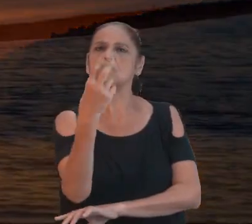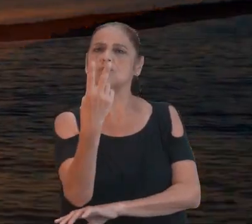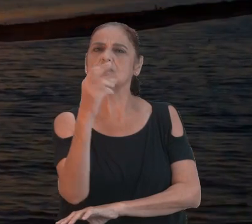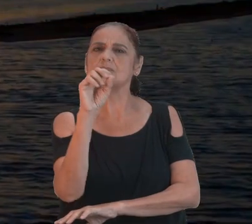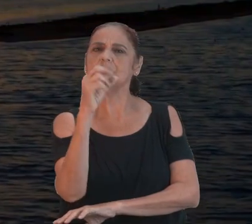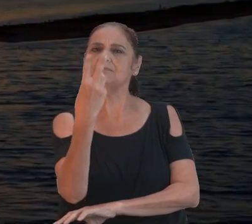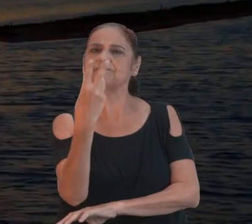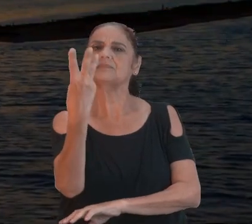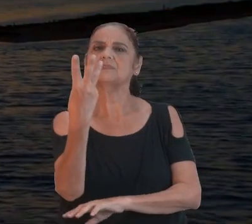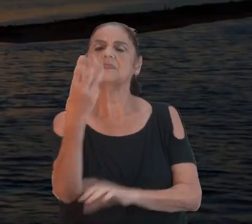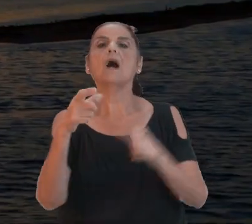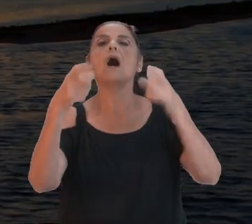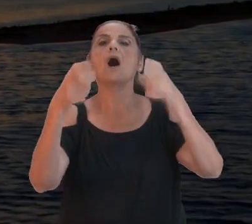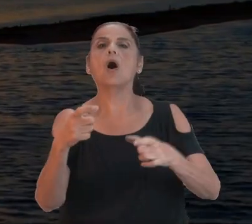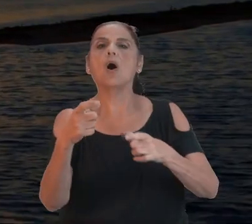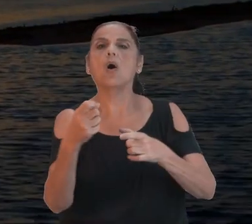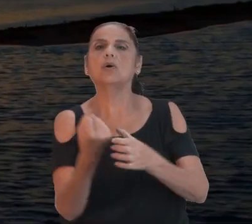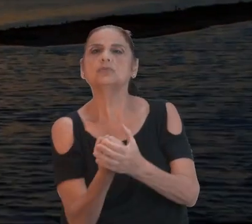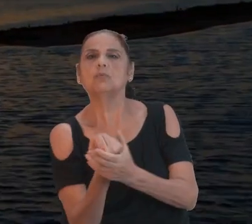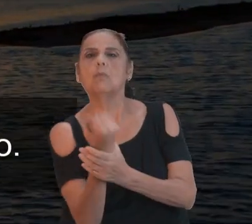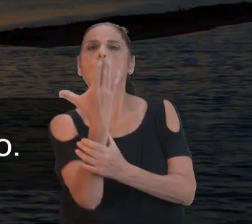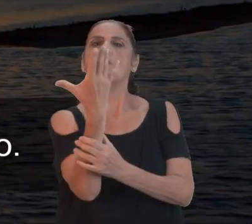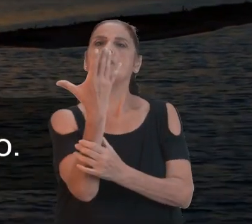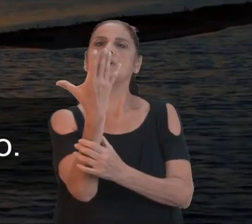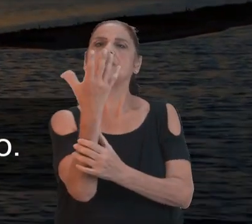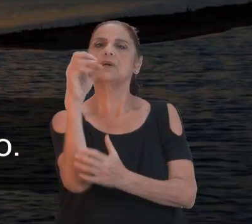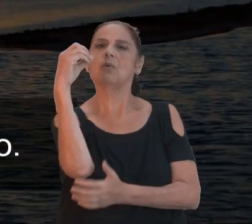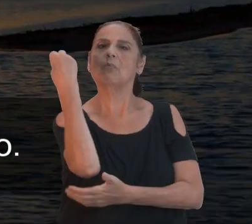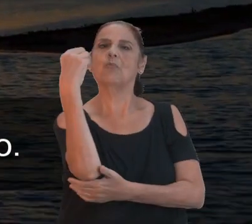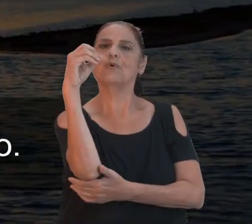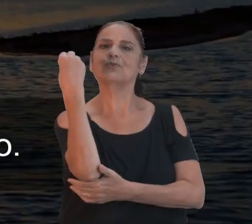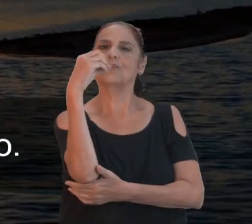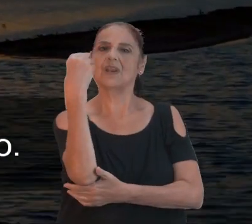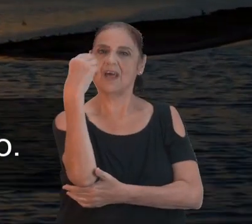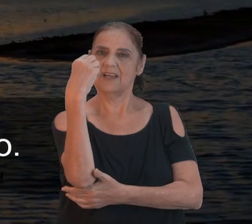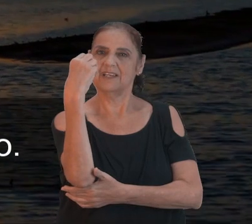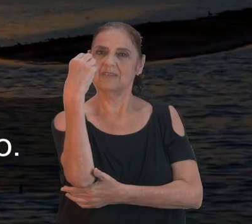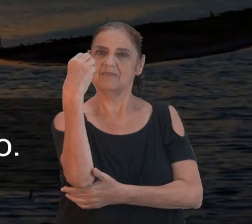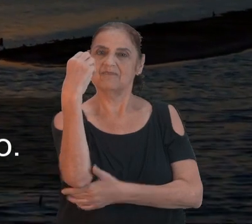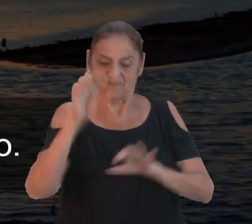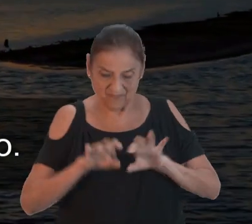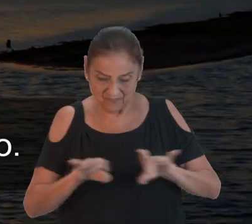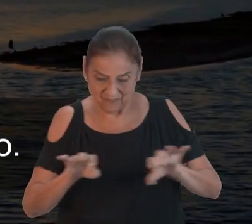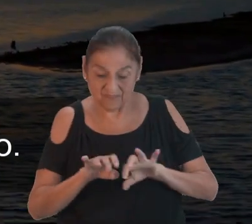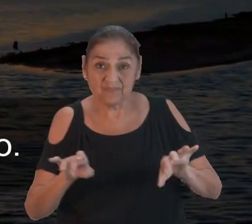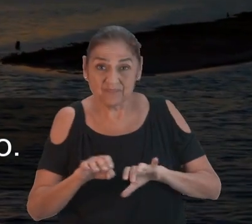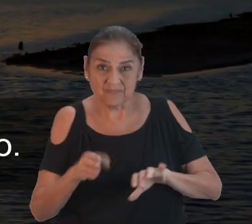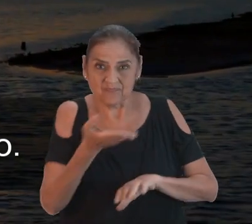na PUC, em Porto Alegre. Acesse espiritismors